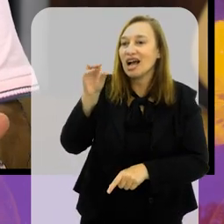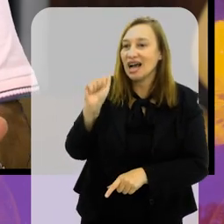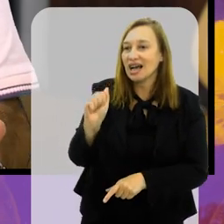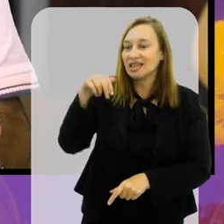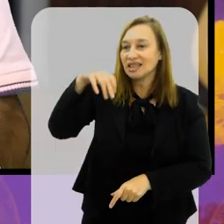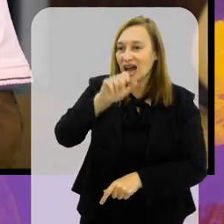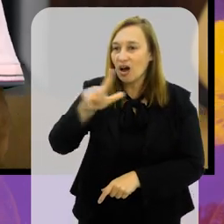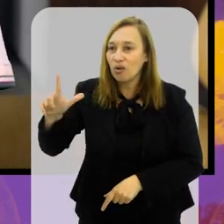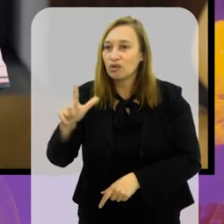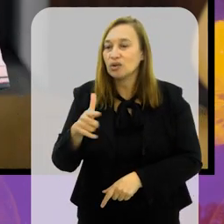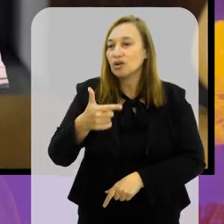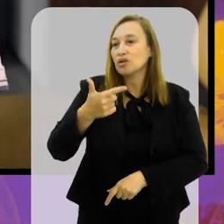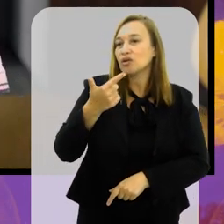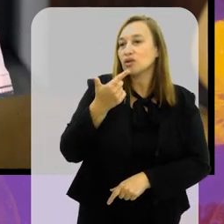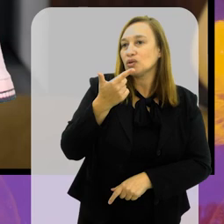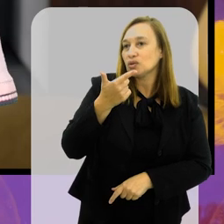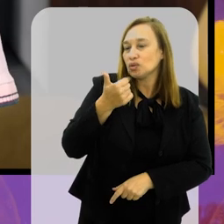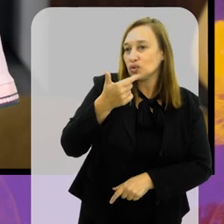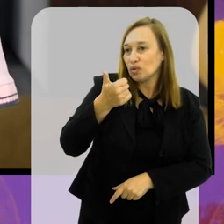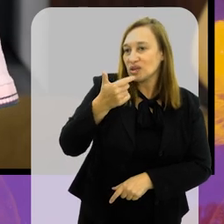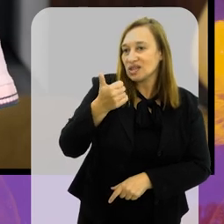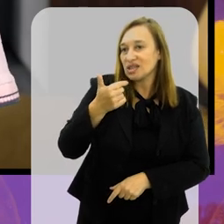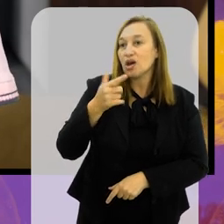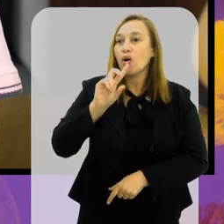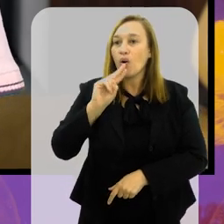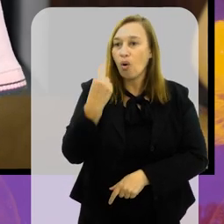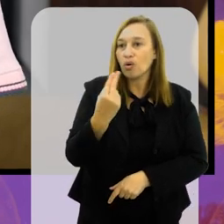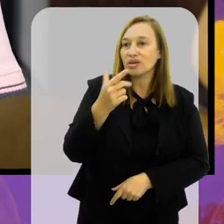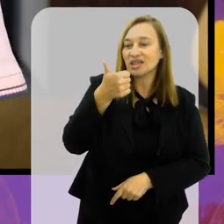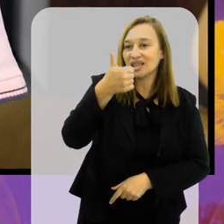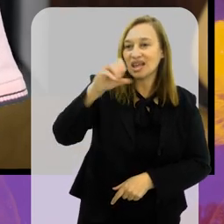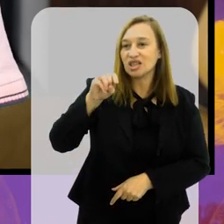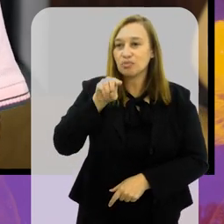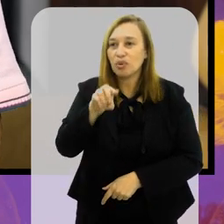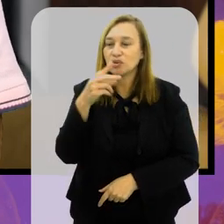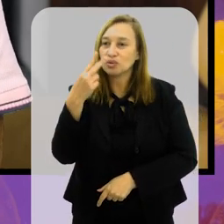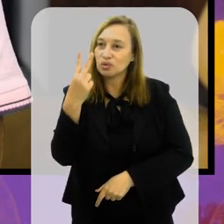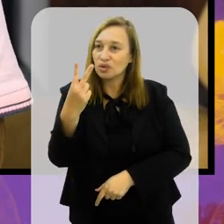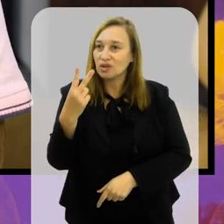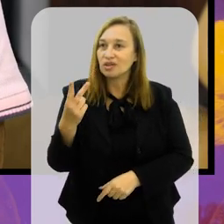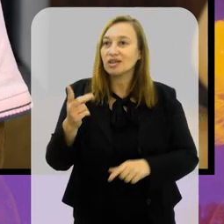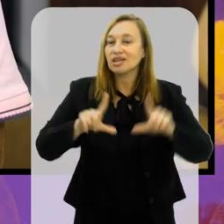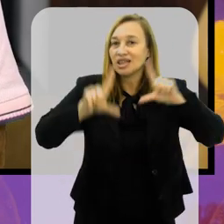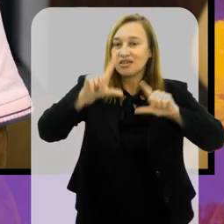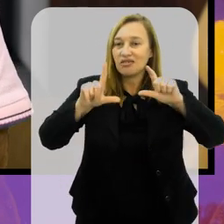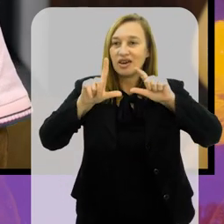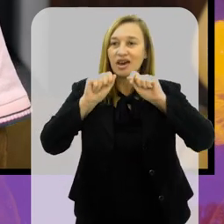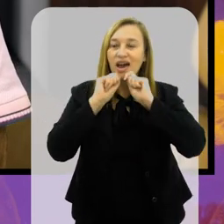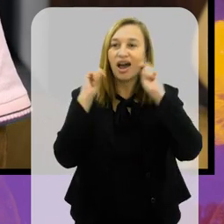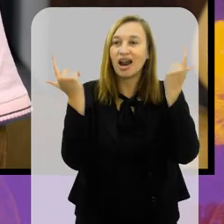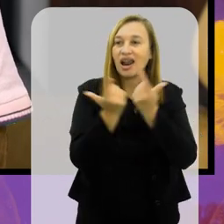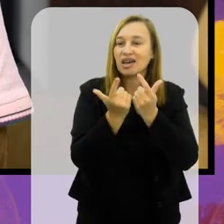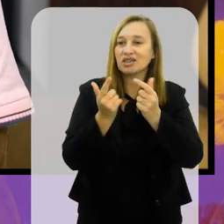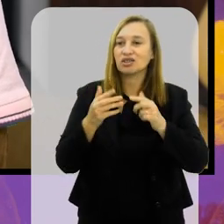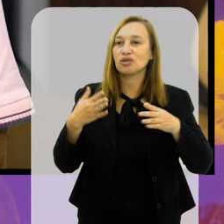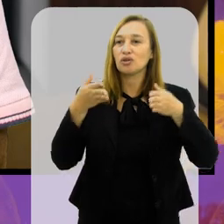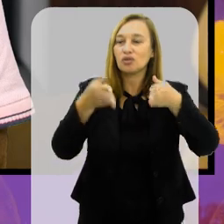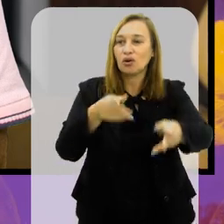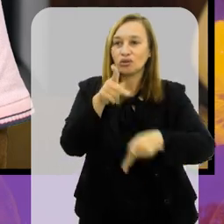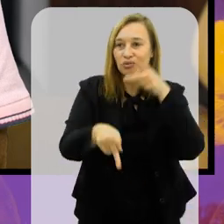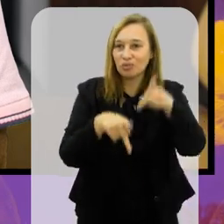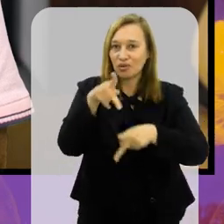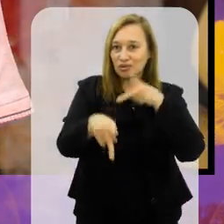Ou também através do canal 12 da NET e na TV aberta no canal 10.2. TV